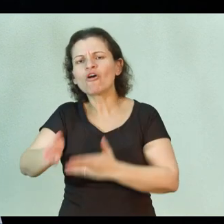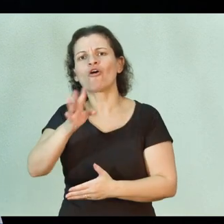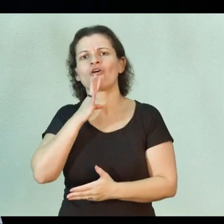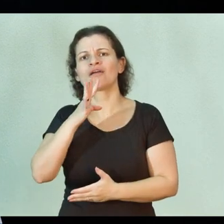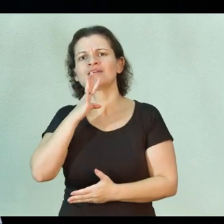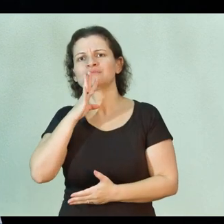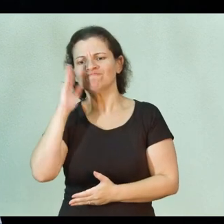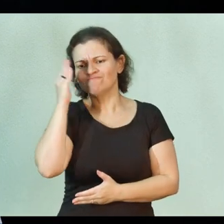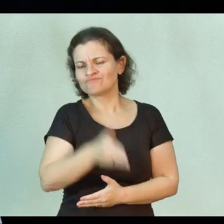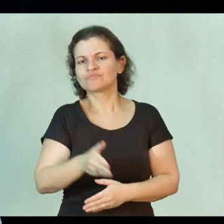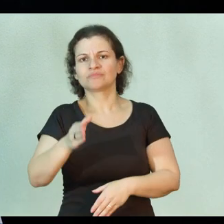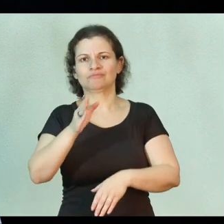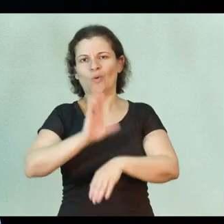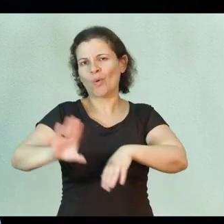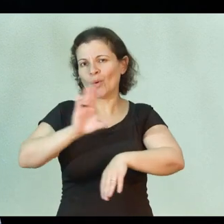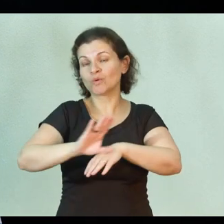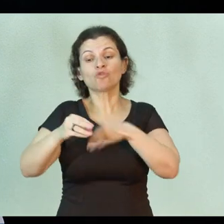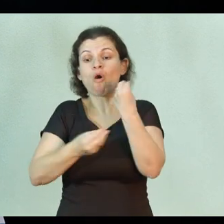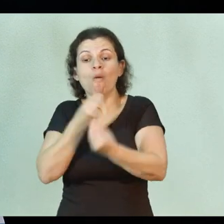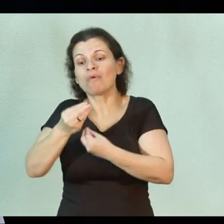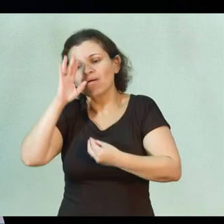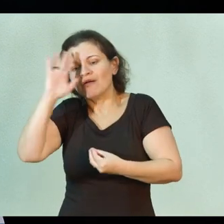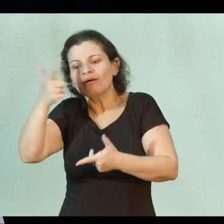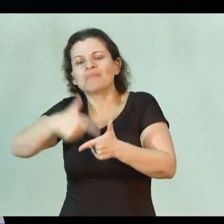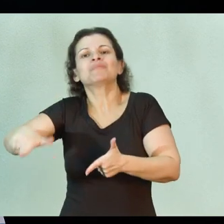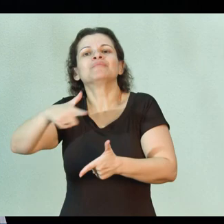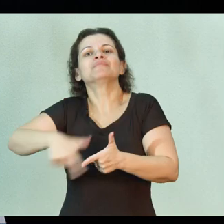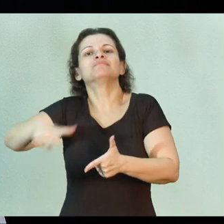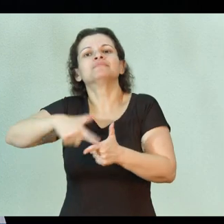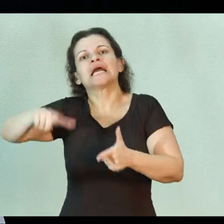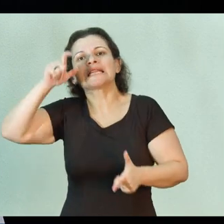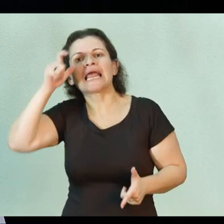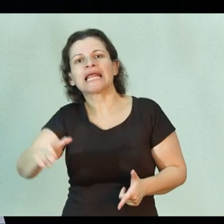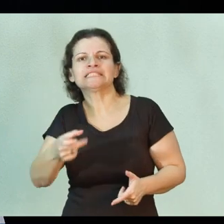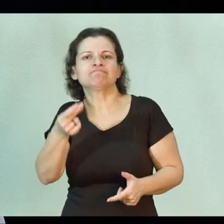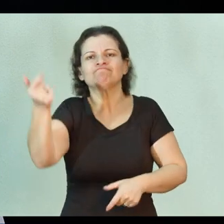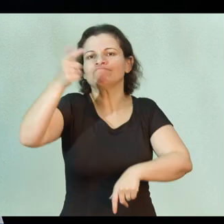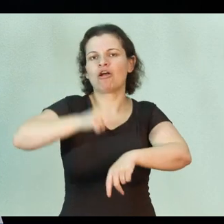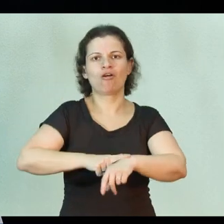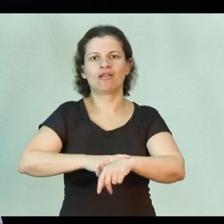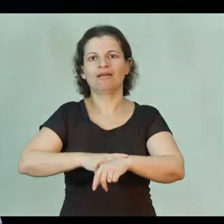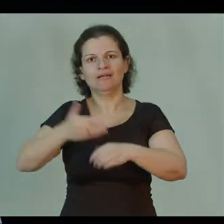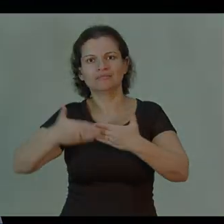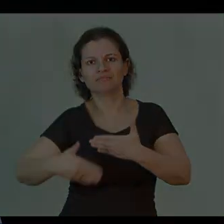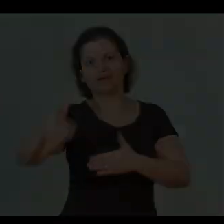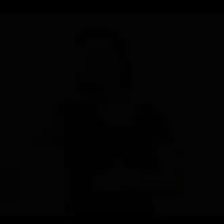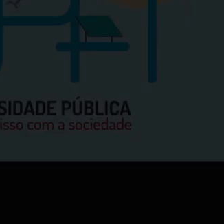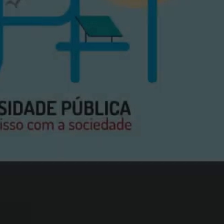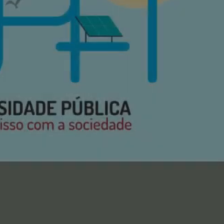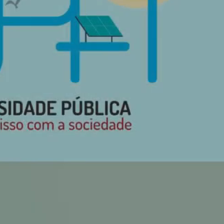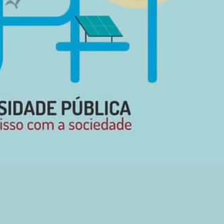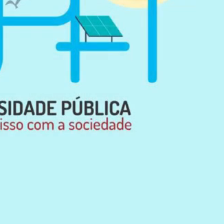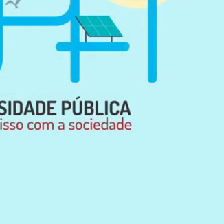conhecimentos do curso em problemas de interesse imediato durante sua graduação.